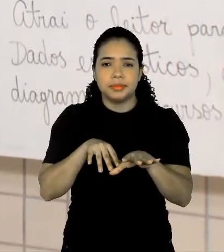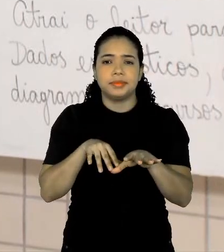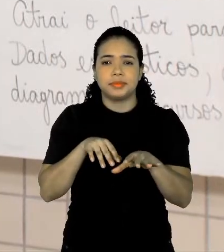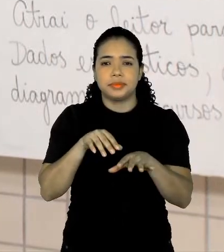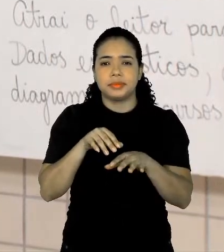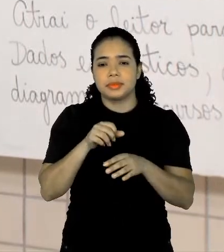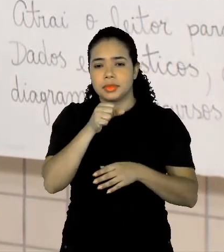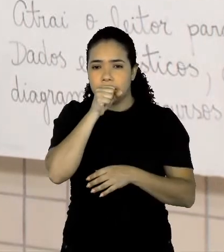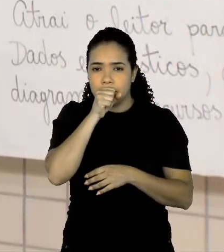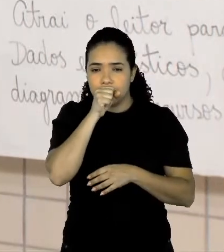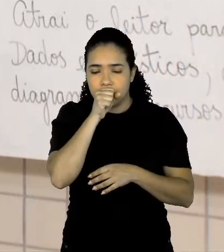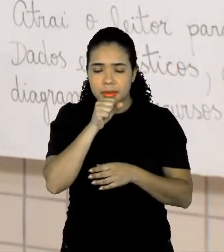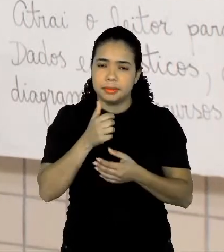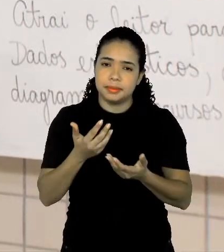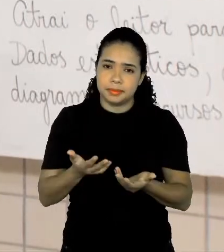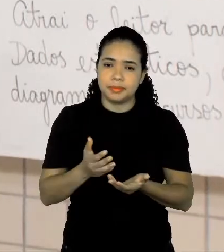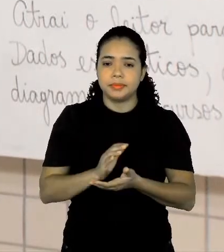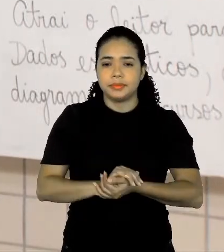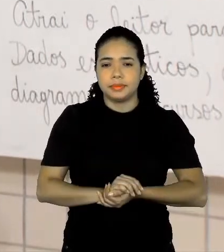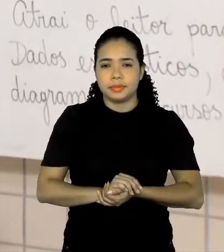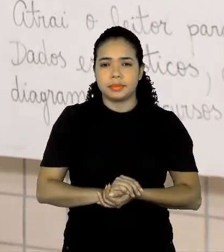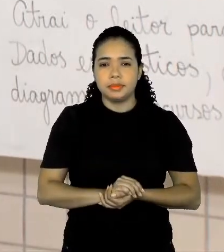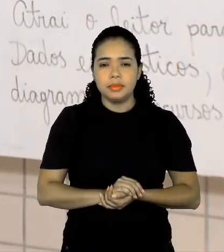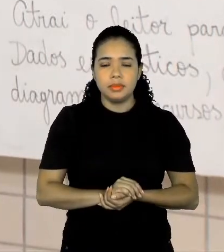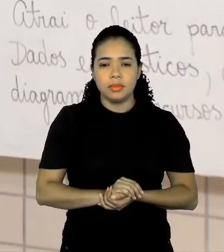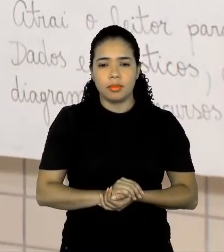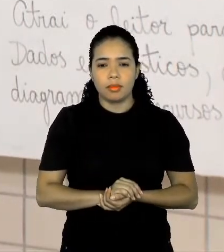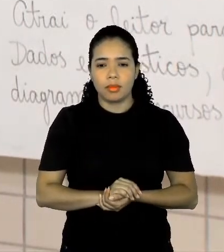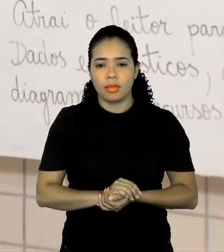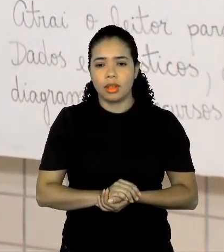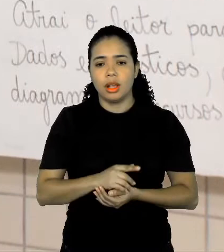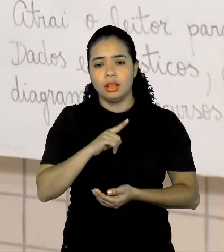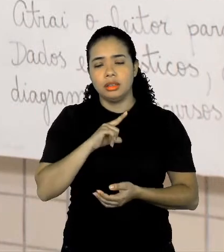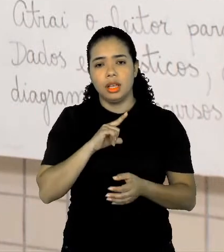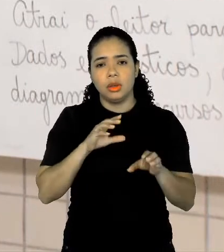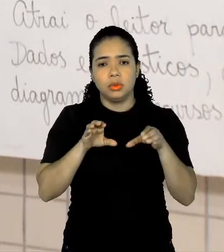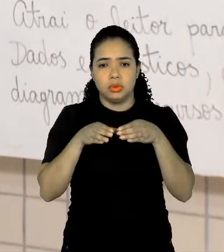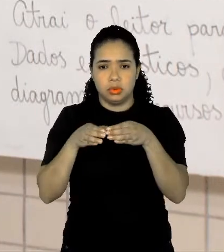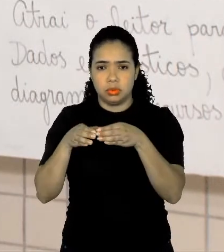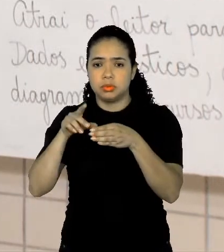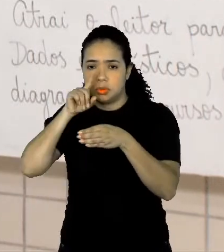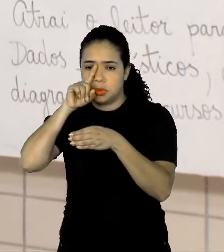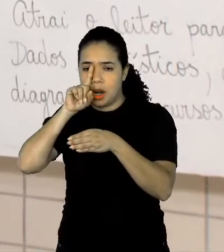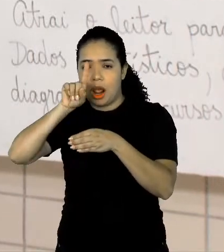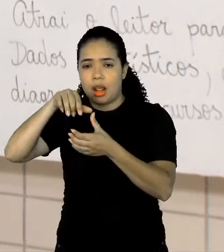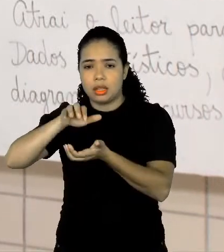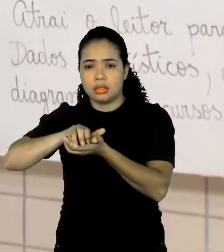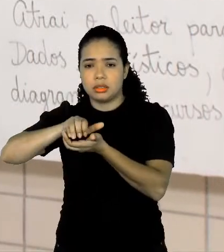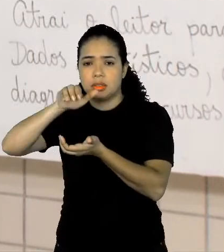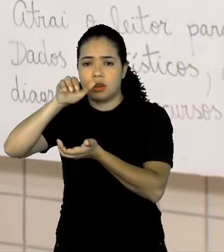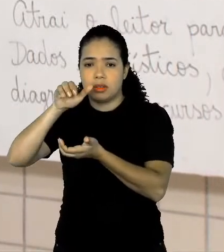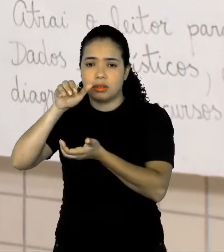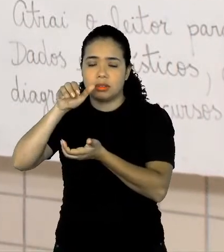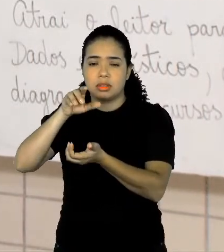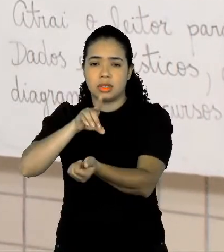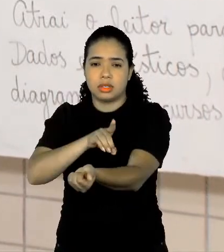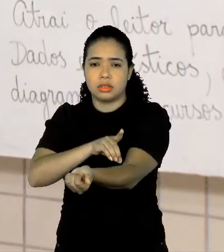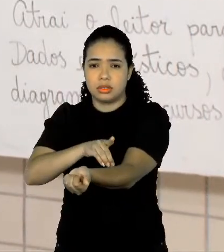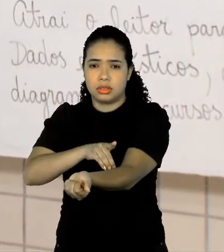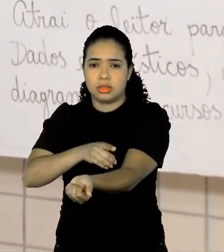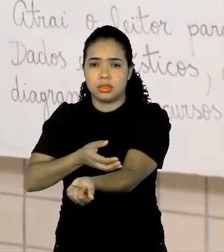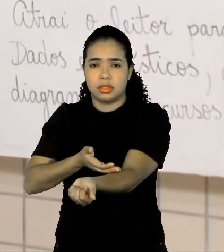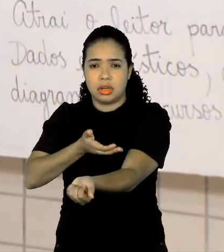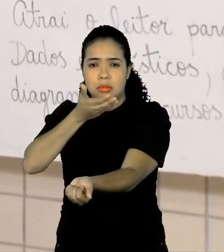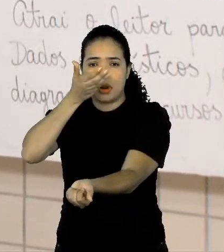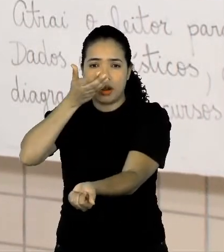lavar as mãos regularmente, tem os grupos de risco, que são os idosos, diabéticos, hipertensos, e